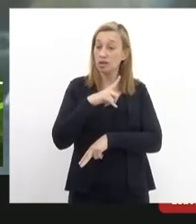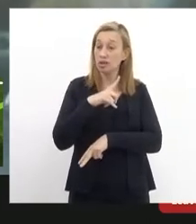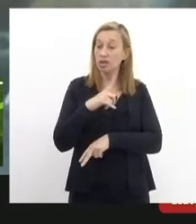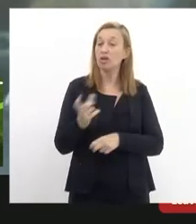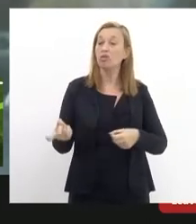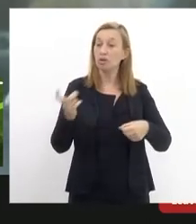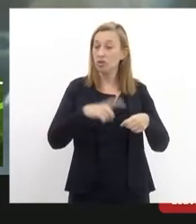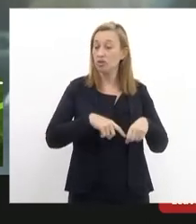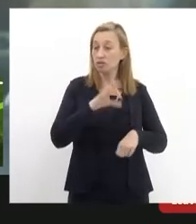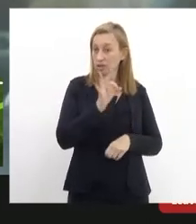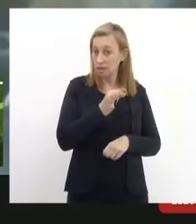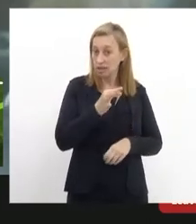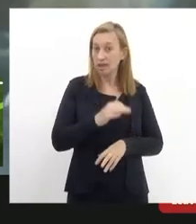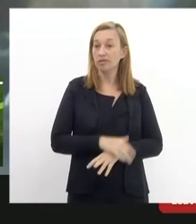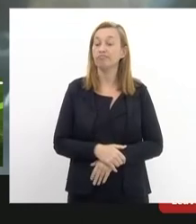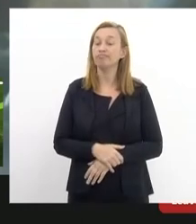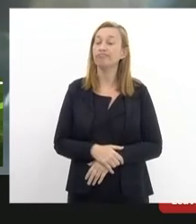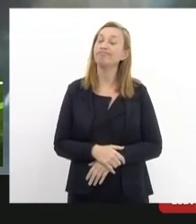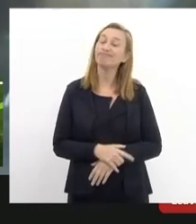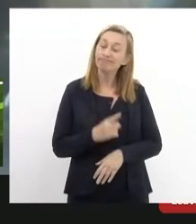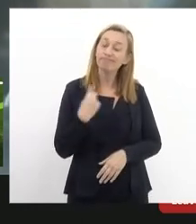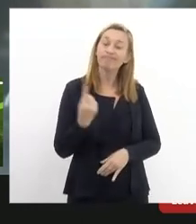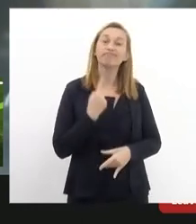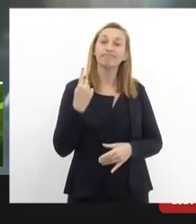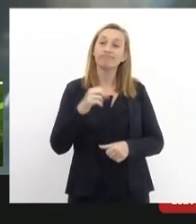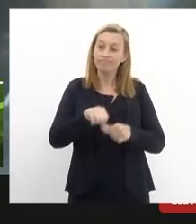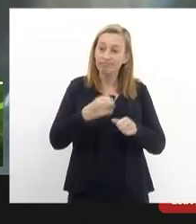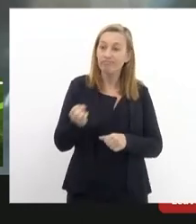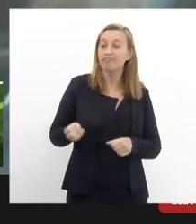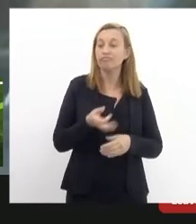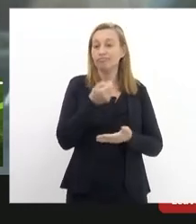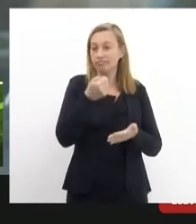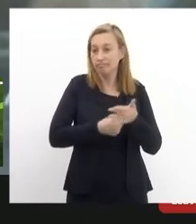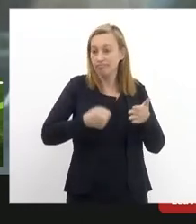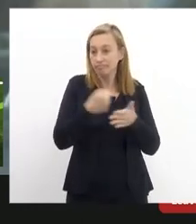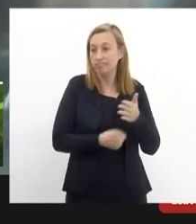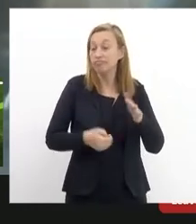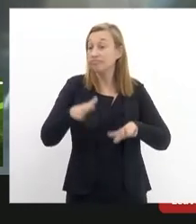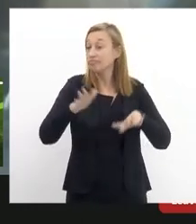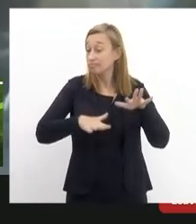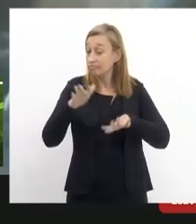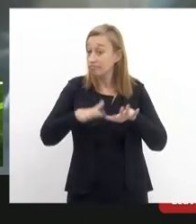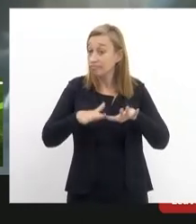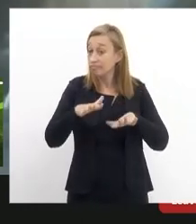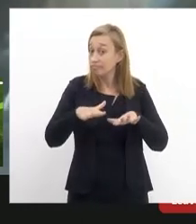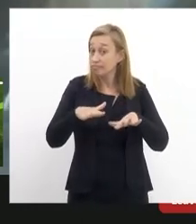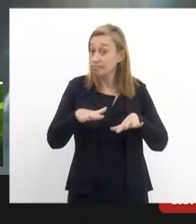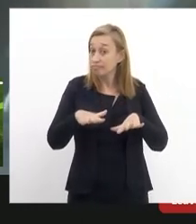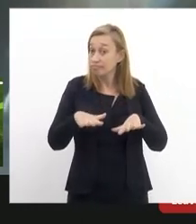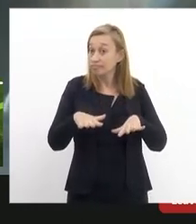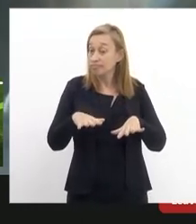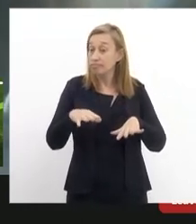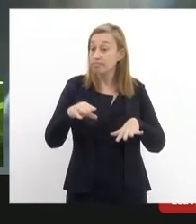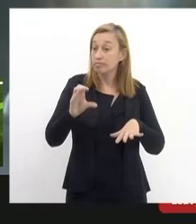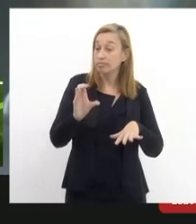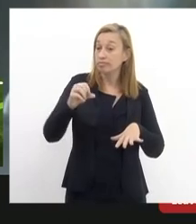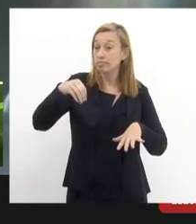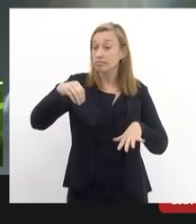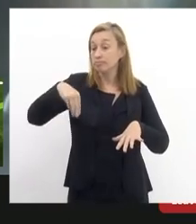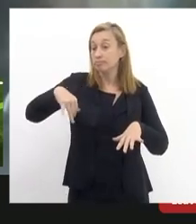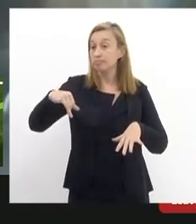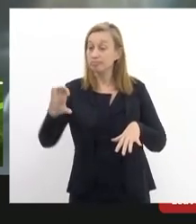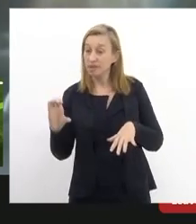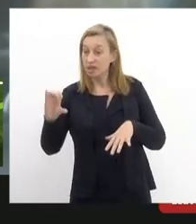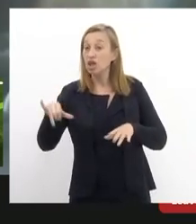positivo que faça com que a gente renove a nossa luta mas independente disso mim que todos e todas que estão nessa